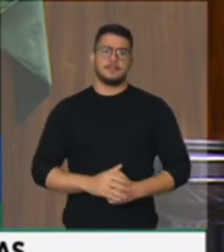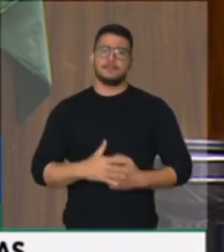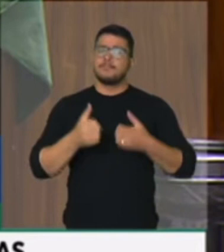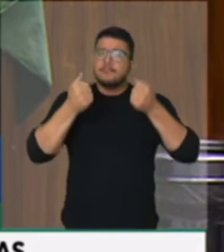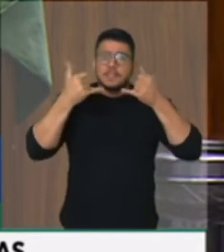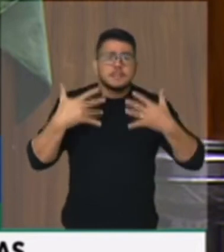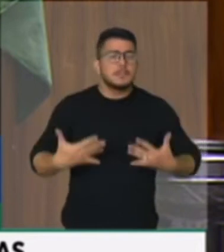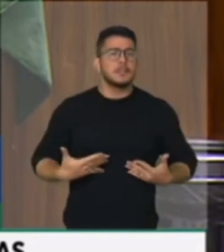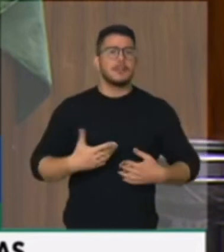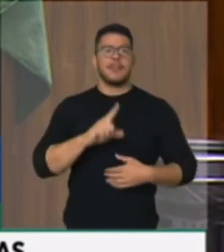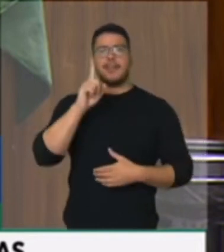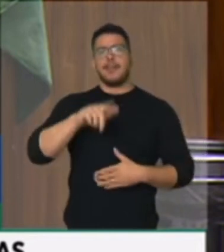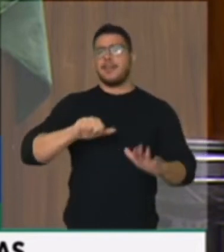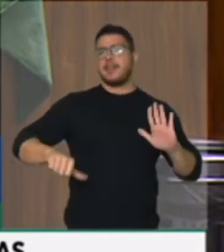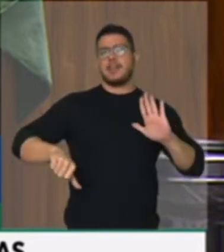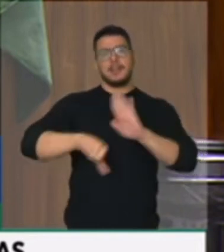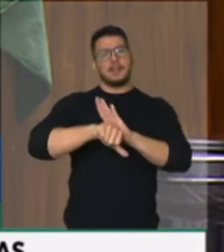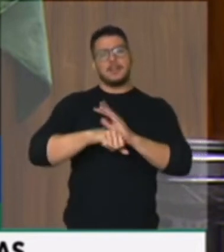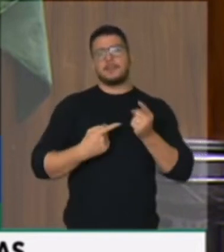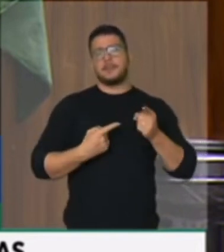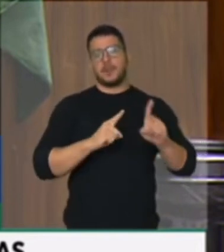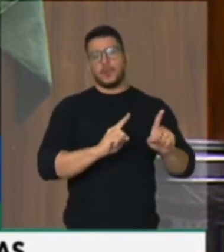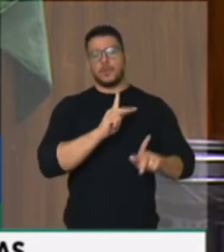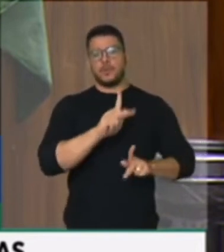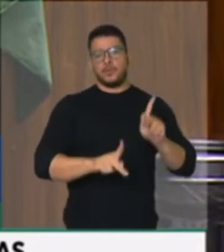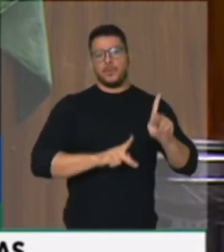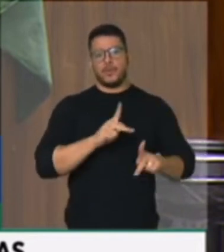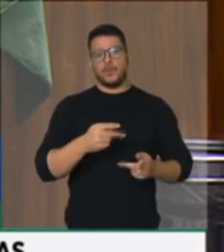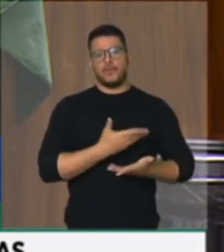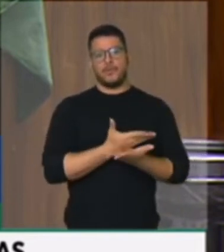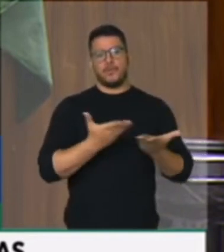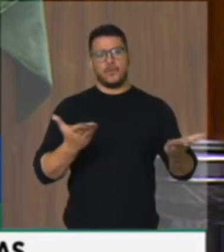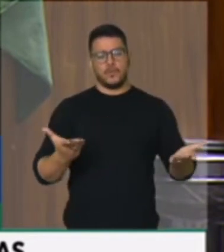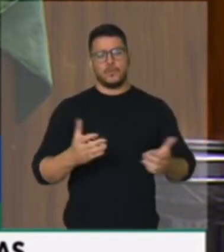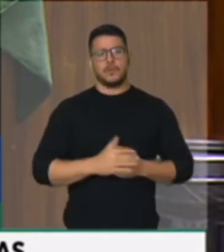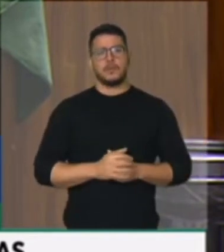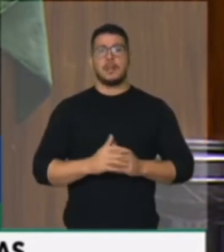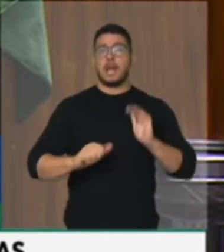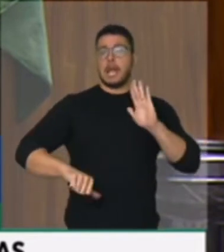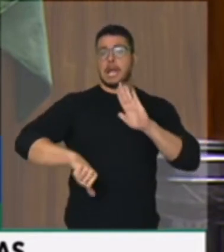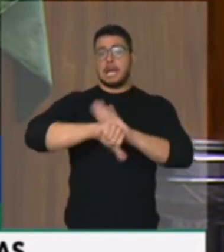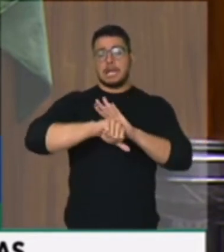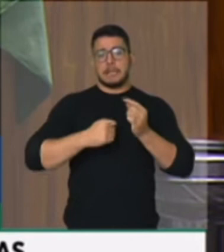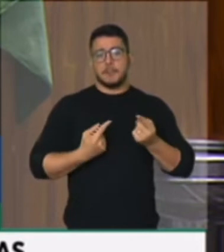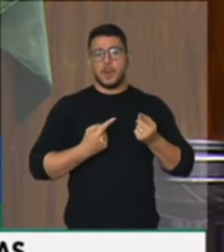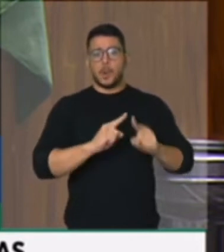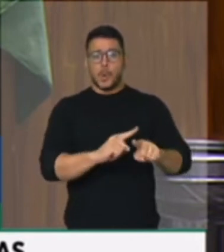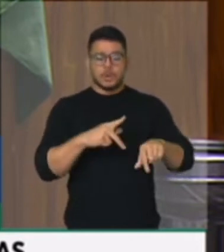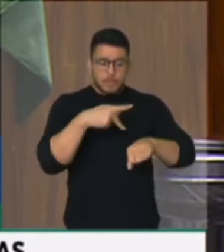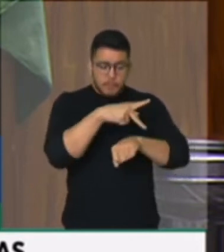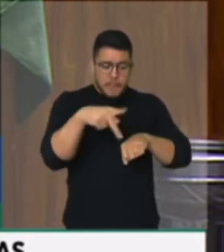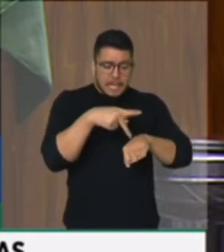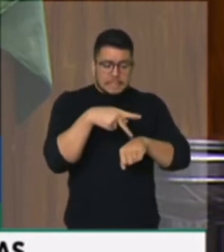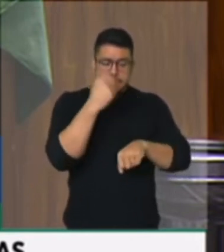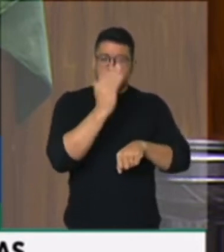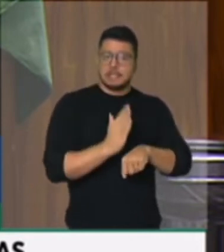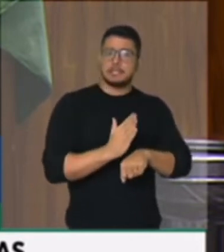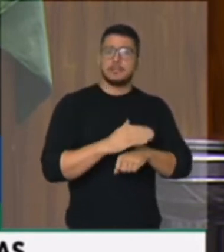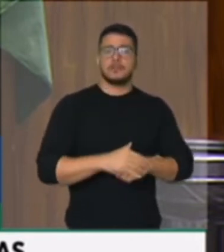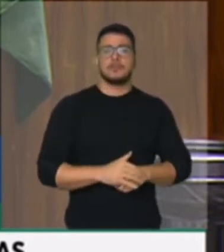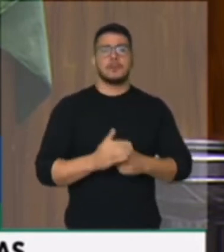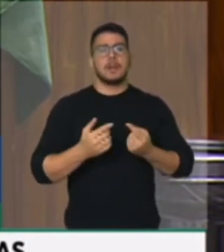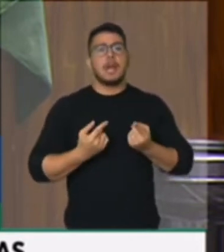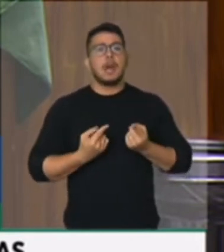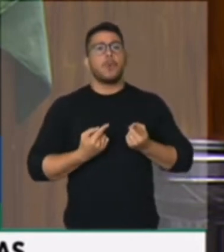crime contra o povo brasileiro. Isso é um crime contra o Estado brasileiro. Isso é um crime contra a